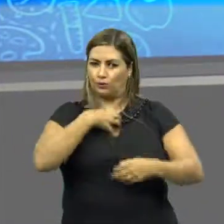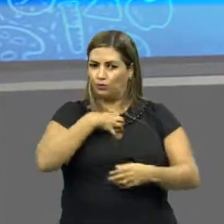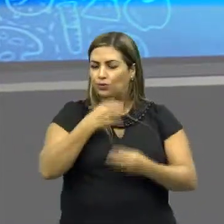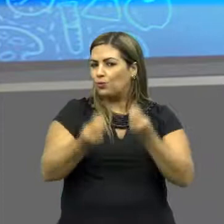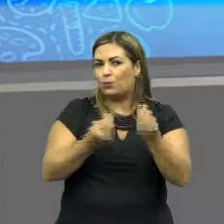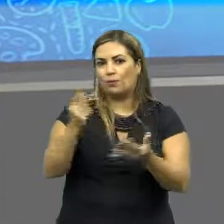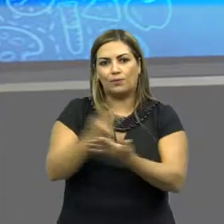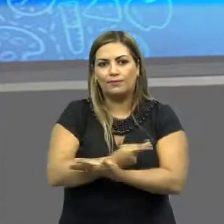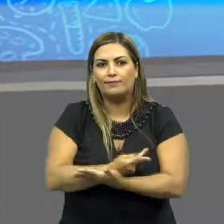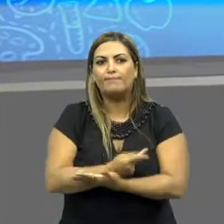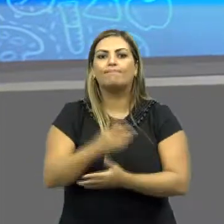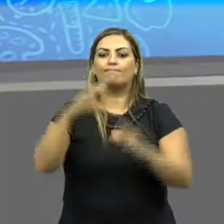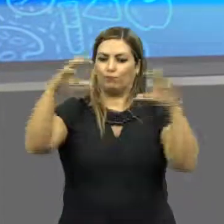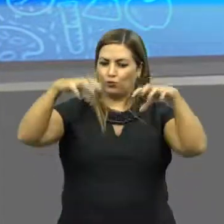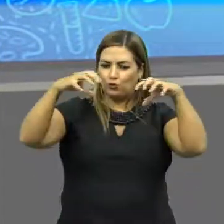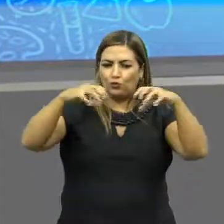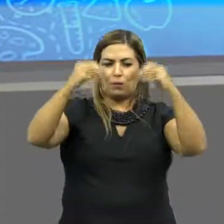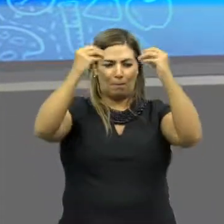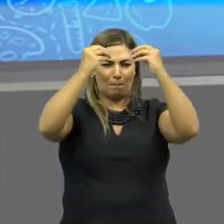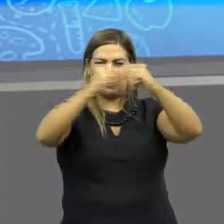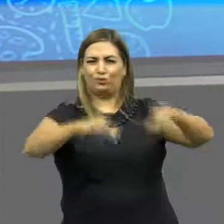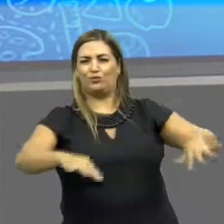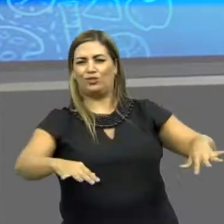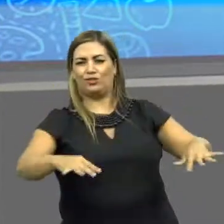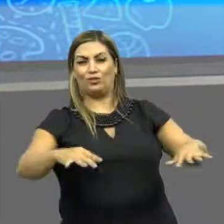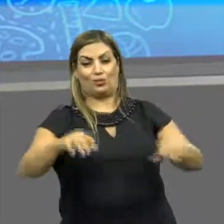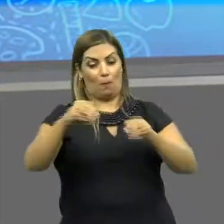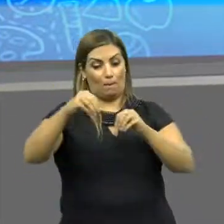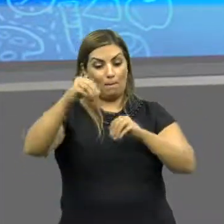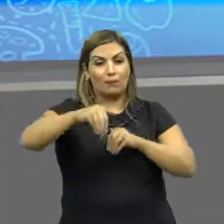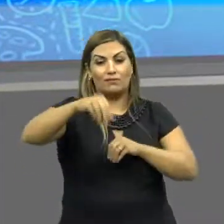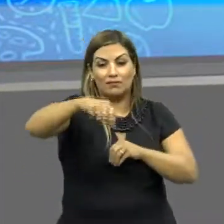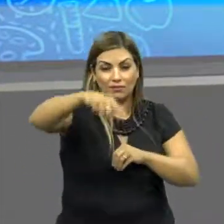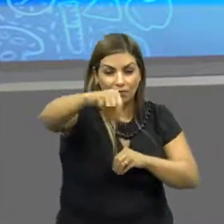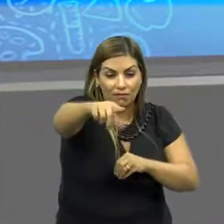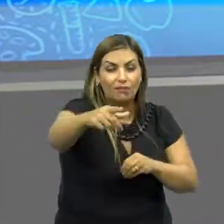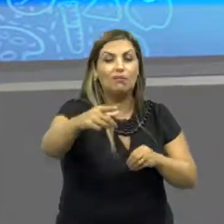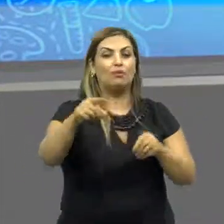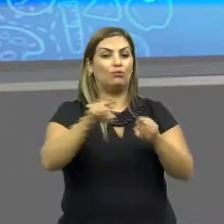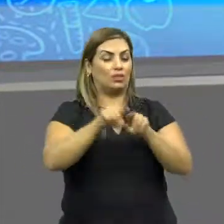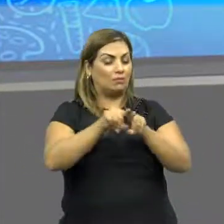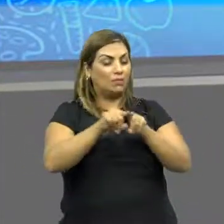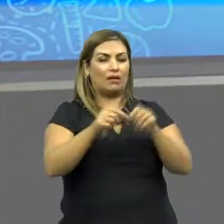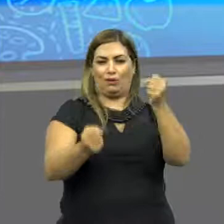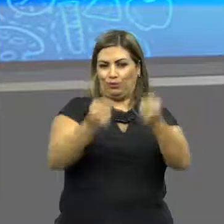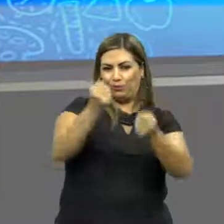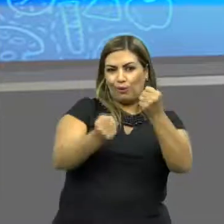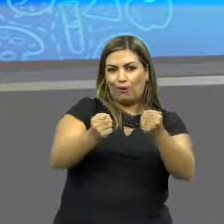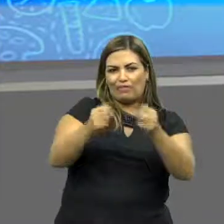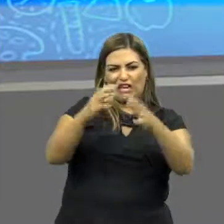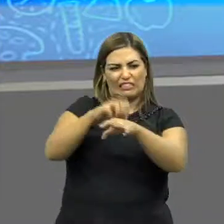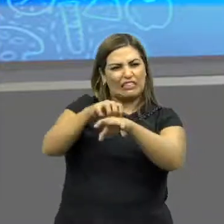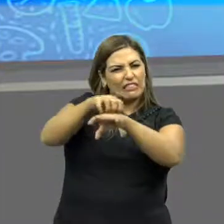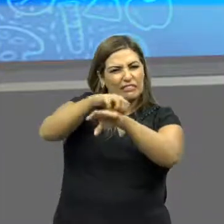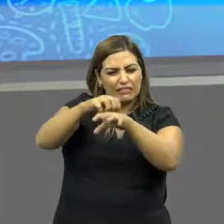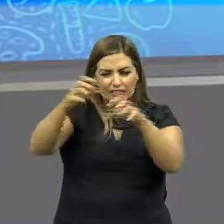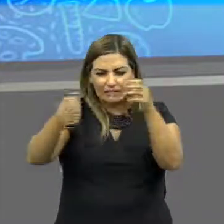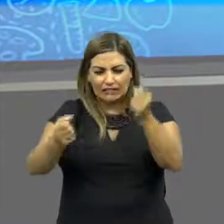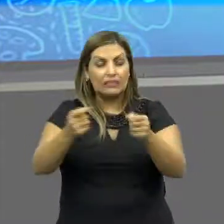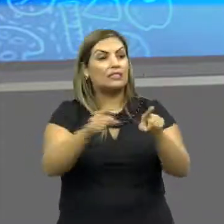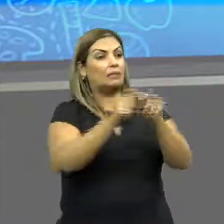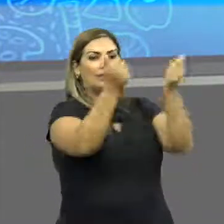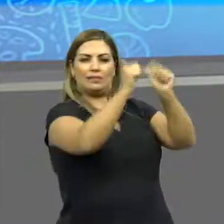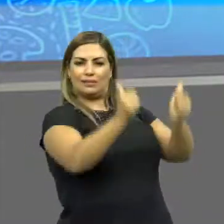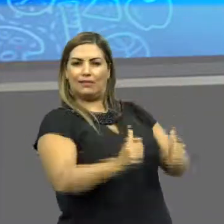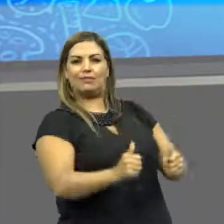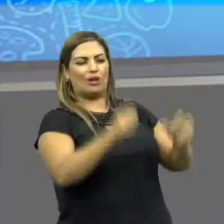Dessa forma, a chuva ácida vai prejudicar principalmente a agricultura, os automóveis, incluindo também